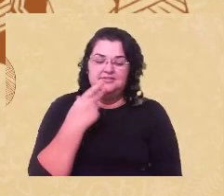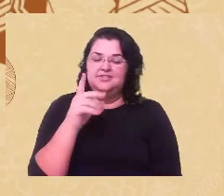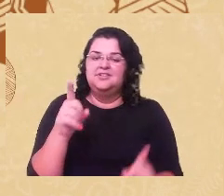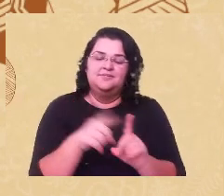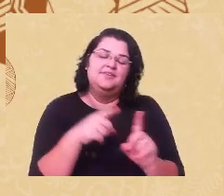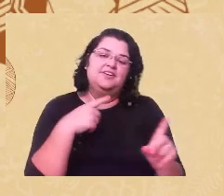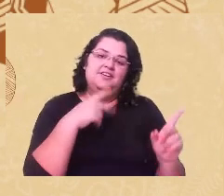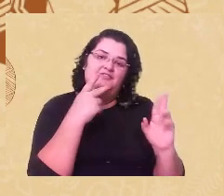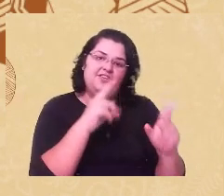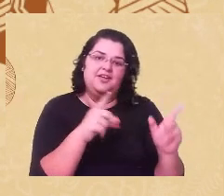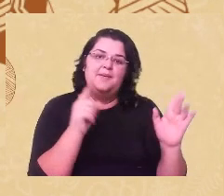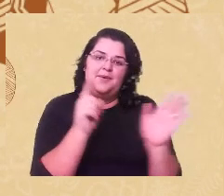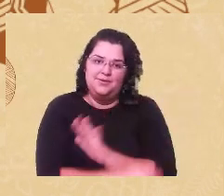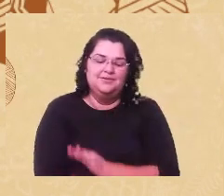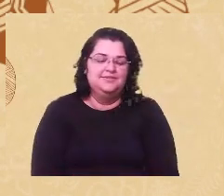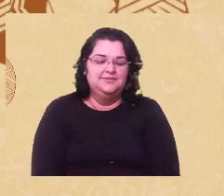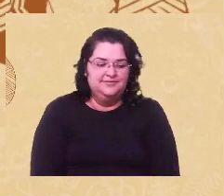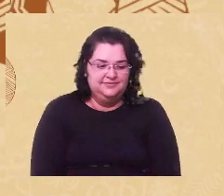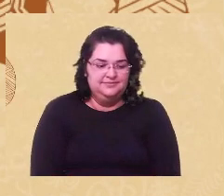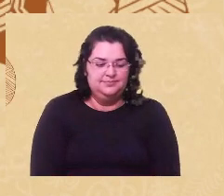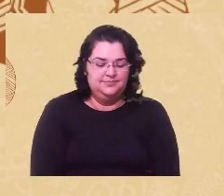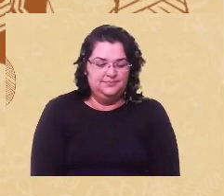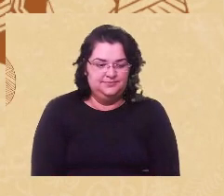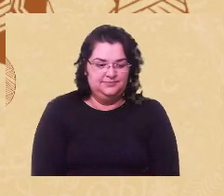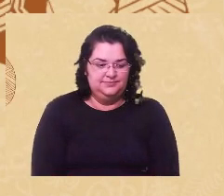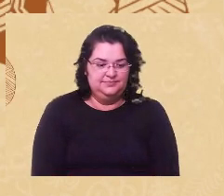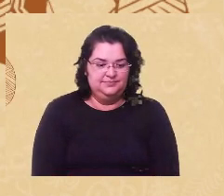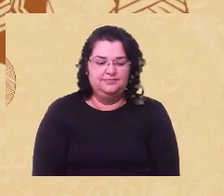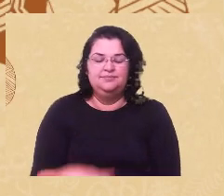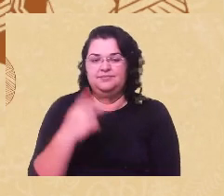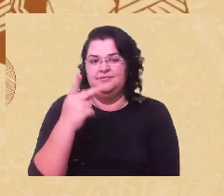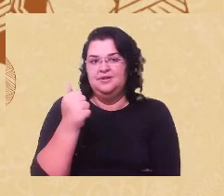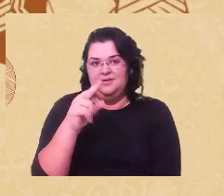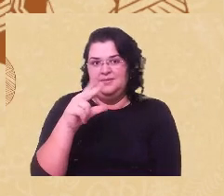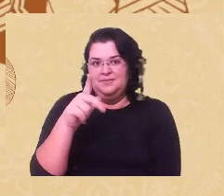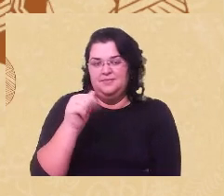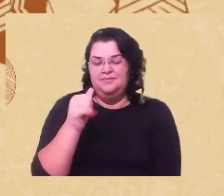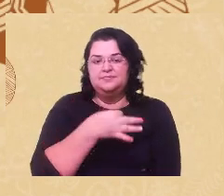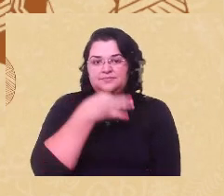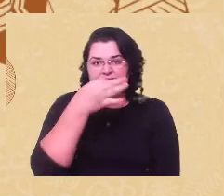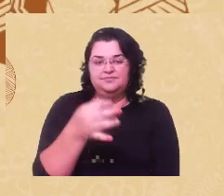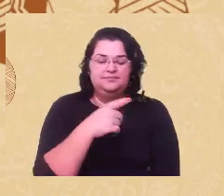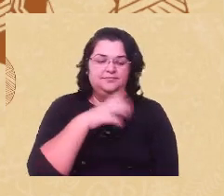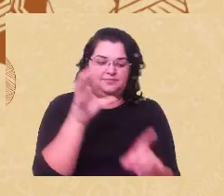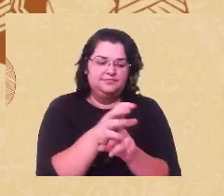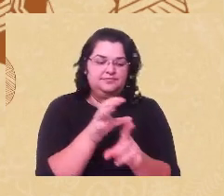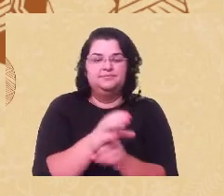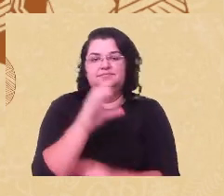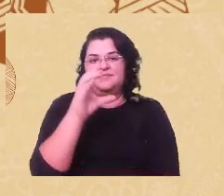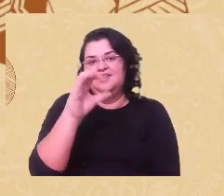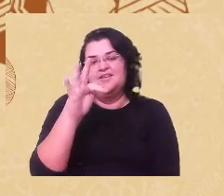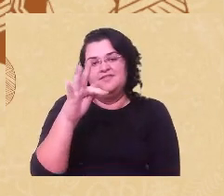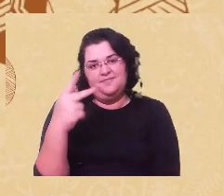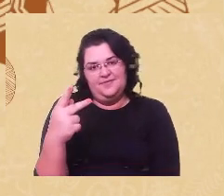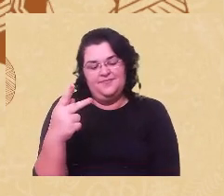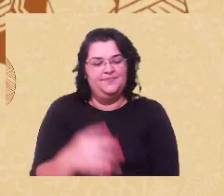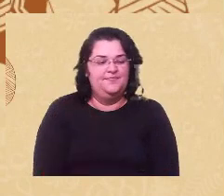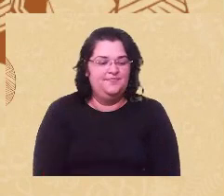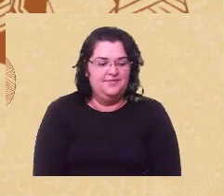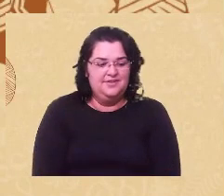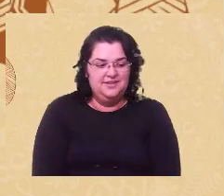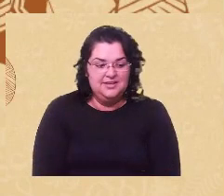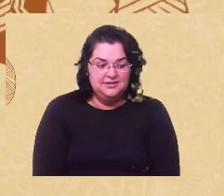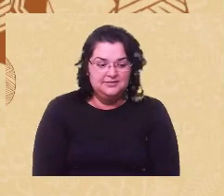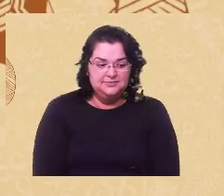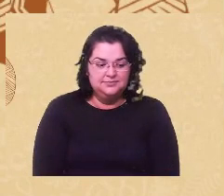pergunta. A Paula citou as manifestações do CFP, do Conselho